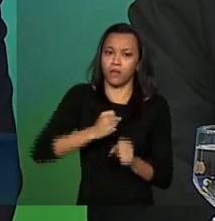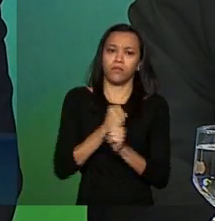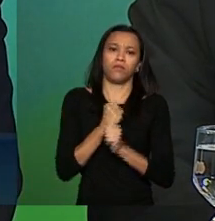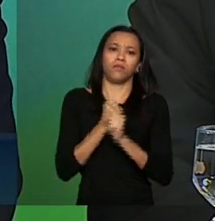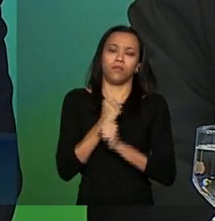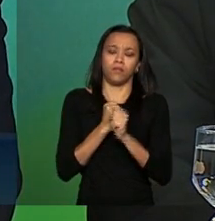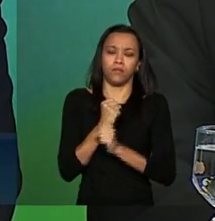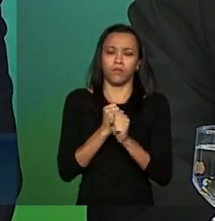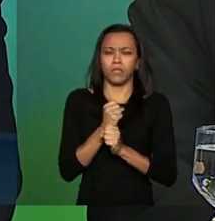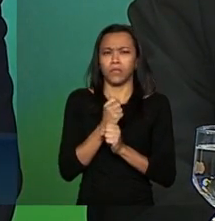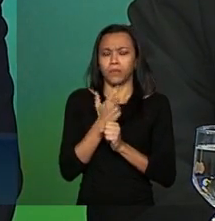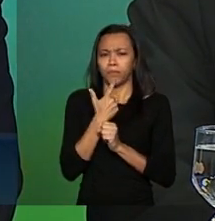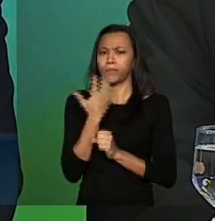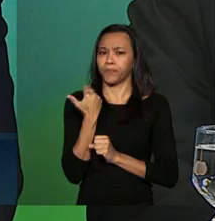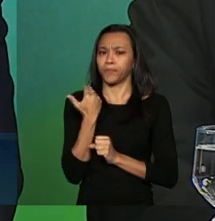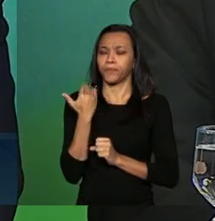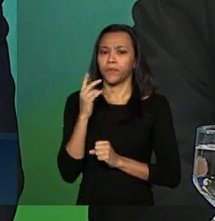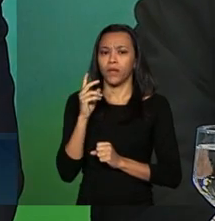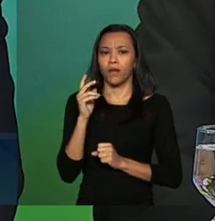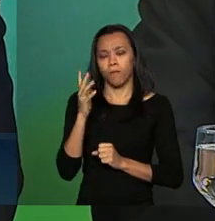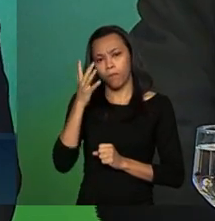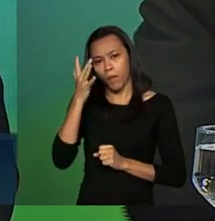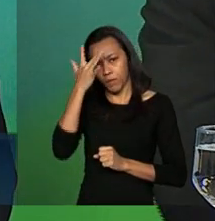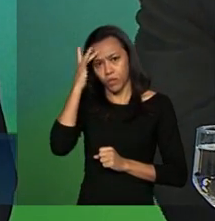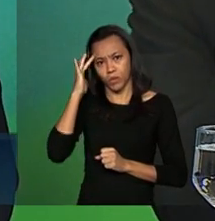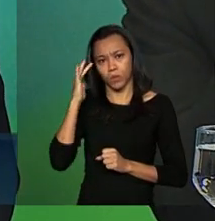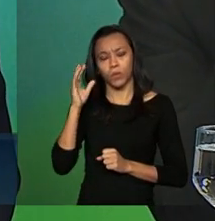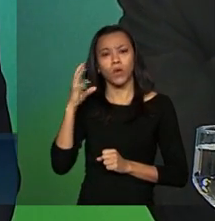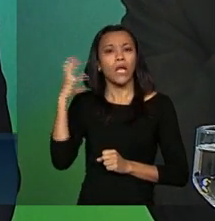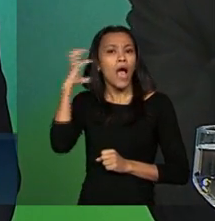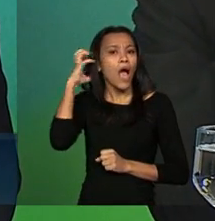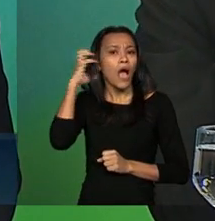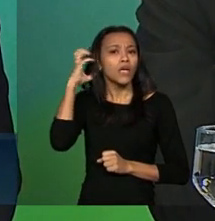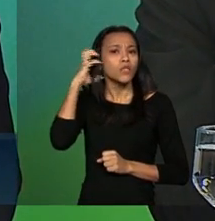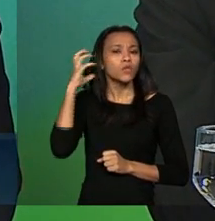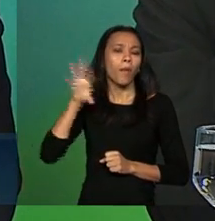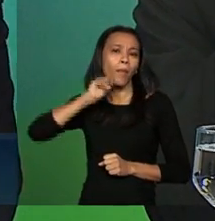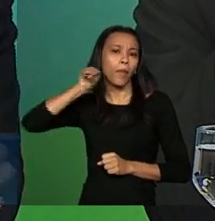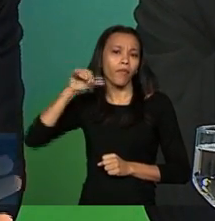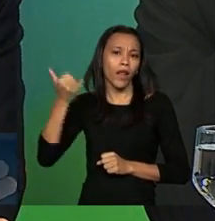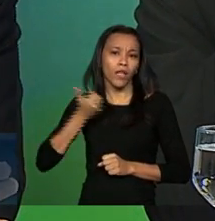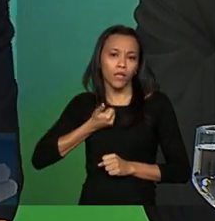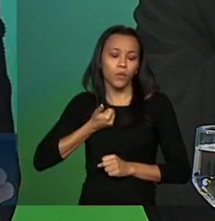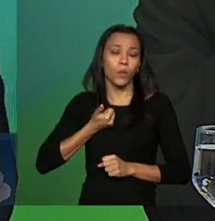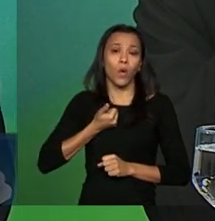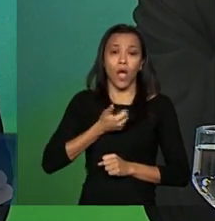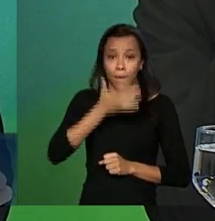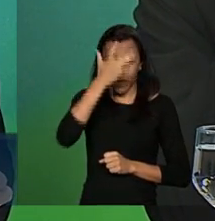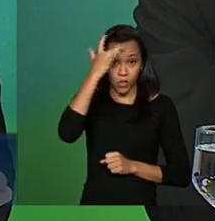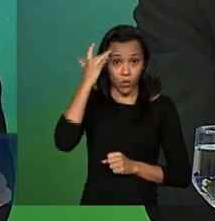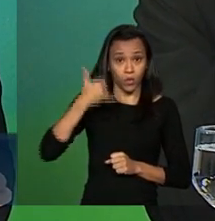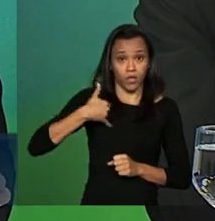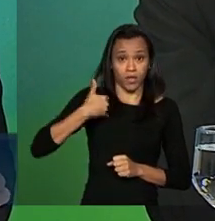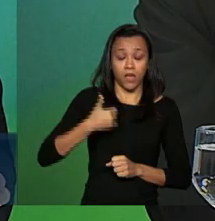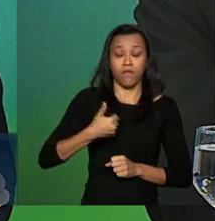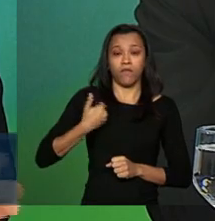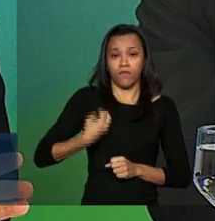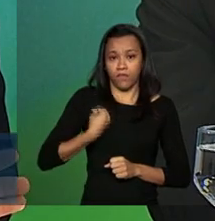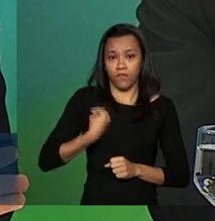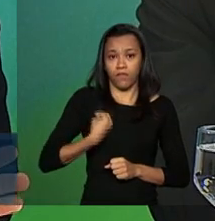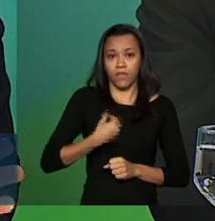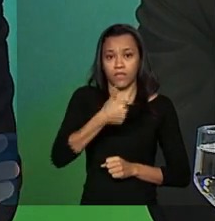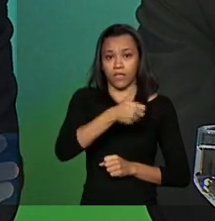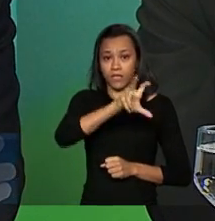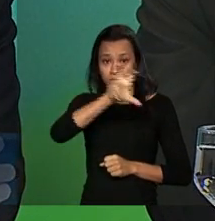recentemente, um comentário, numa rádio, de que o homem que vai viver 150 anos já nasceu.